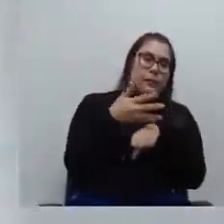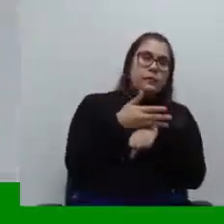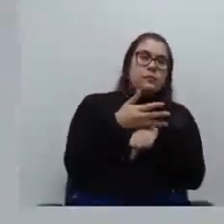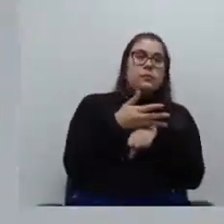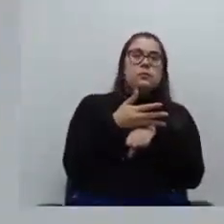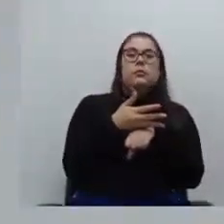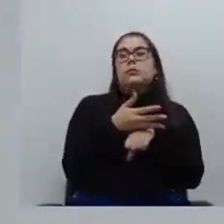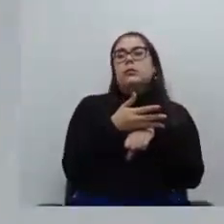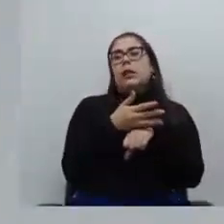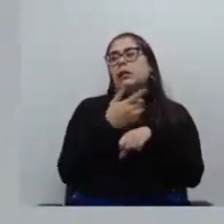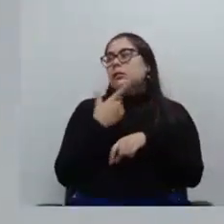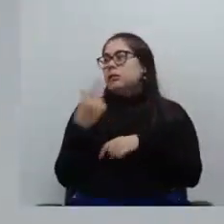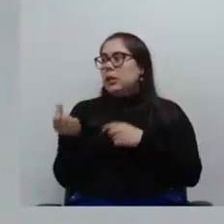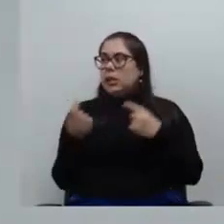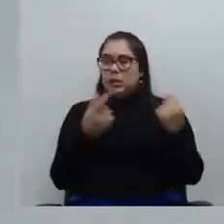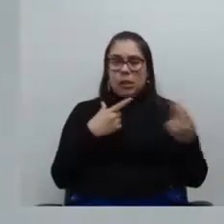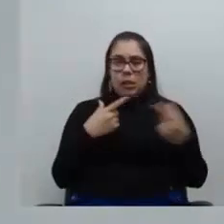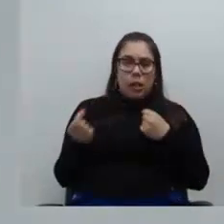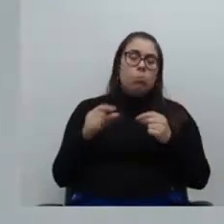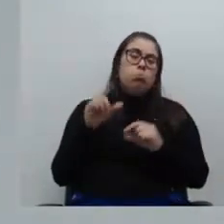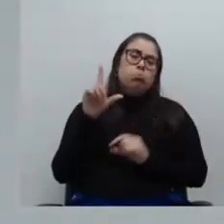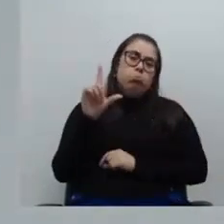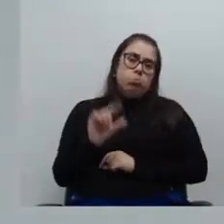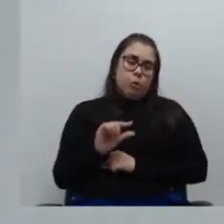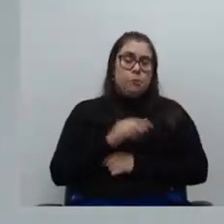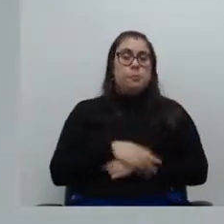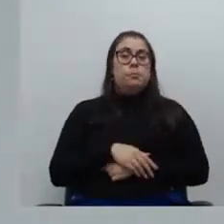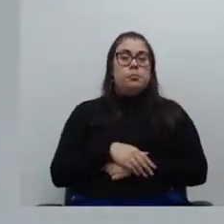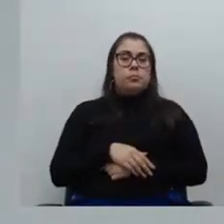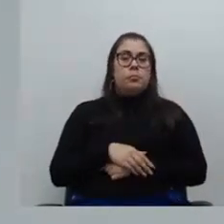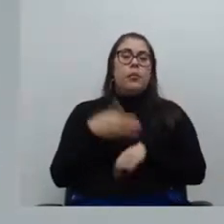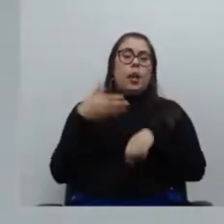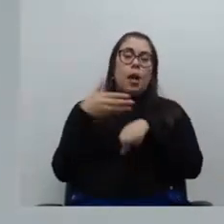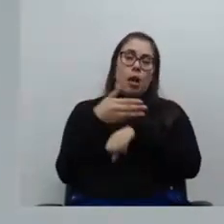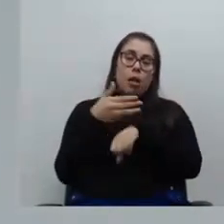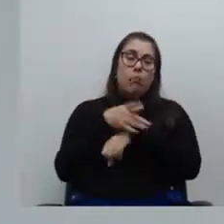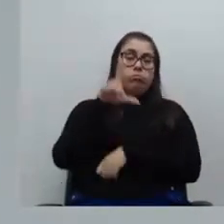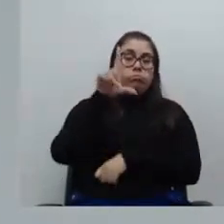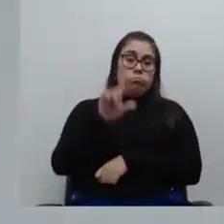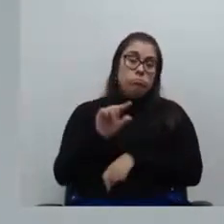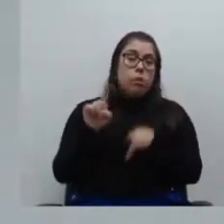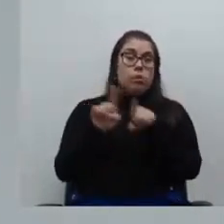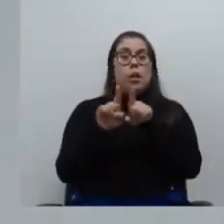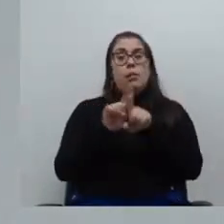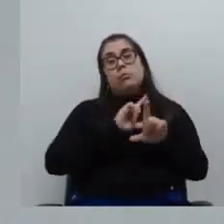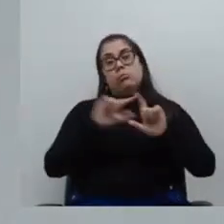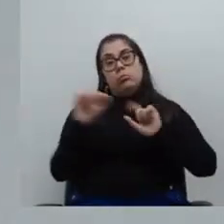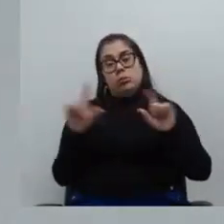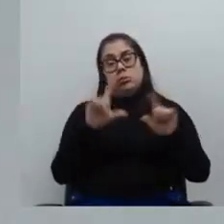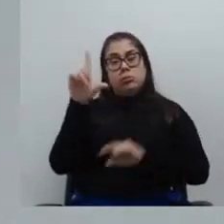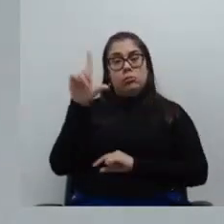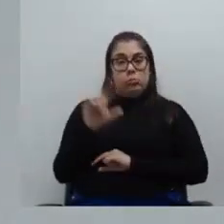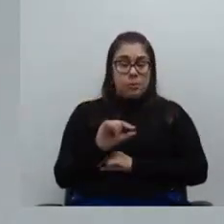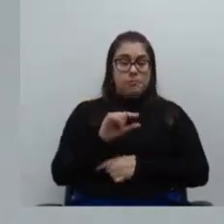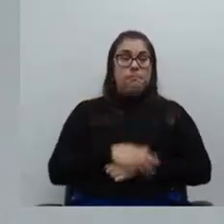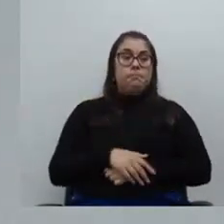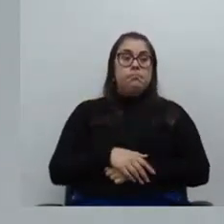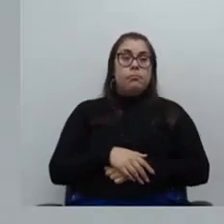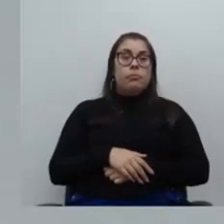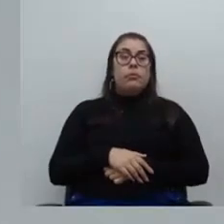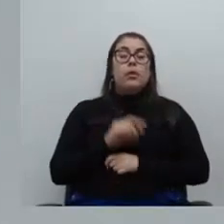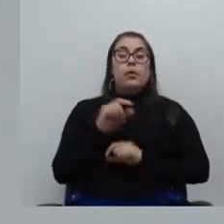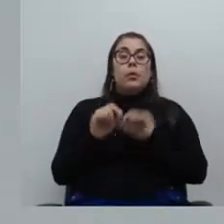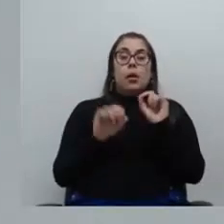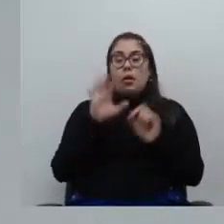há poucos ingressos, há poucas diásporas, mas, isso é muito importante, acho que, pontuar que a tem que observar esse movimento. a exoneração dos três traz também uma outra